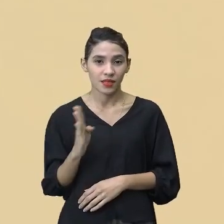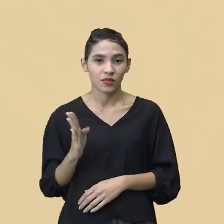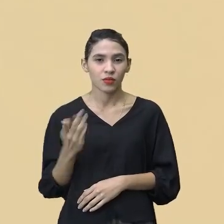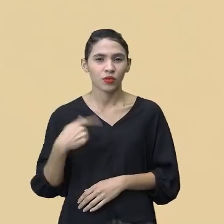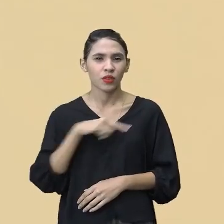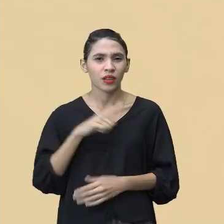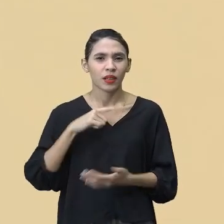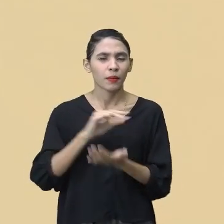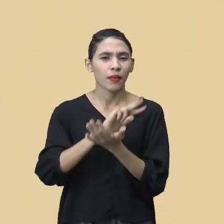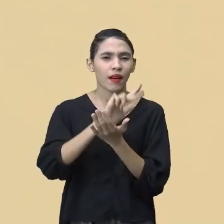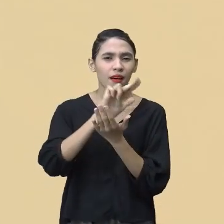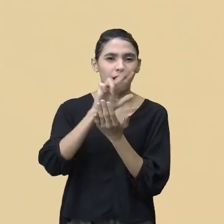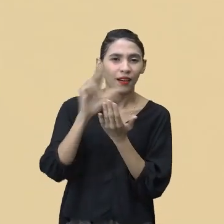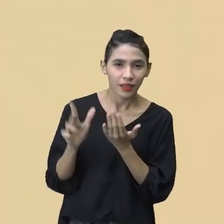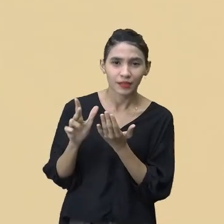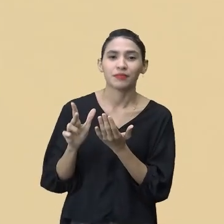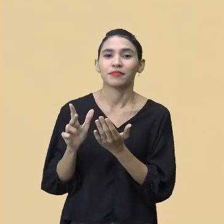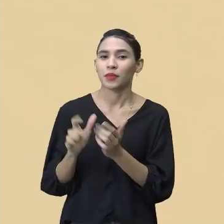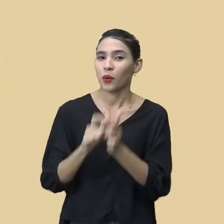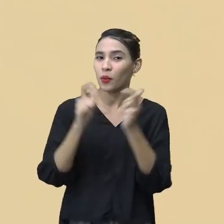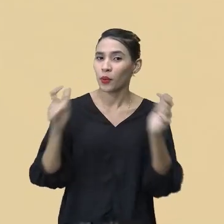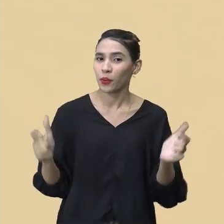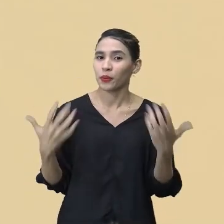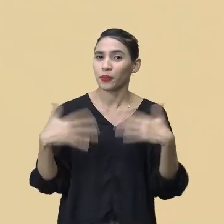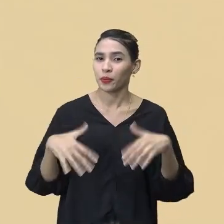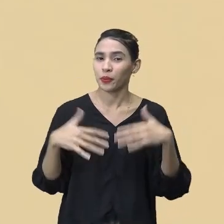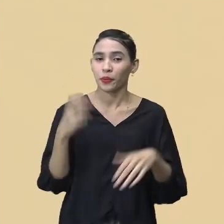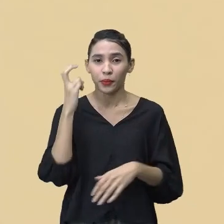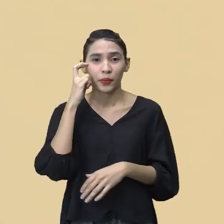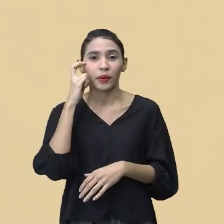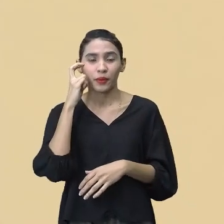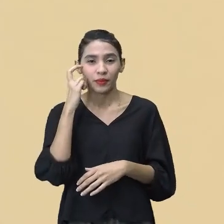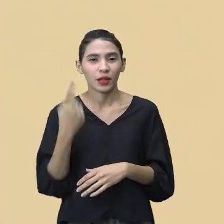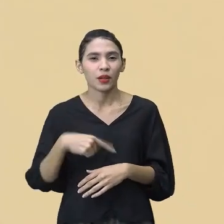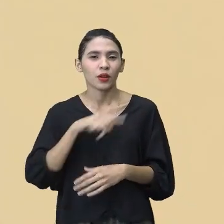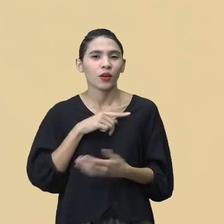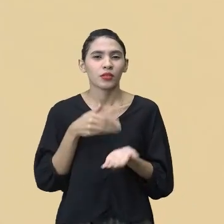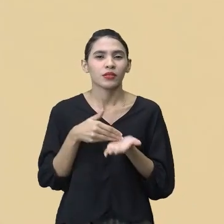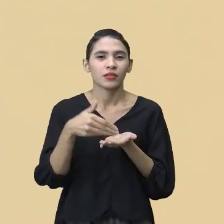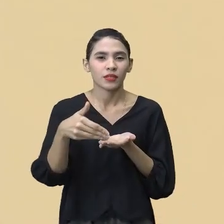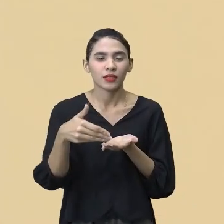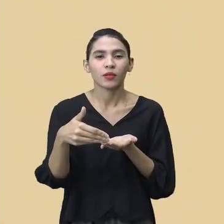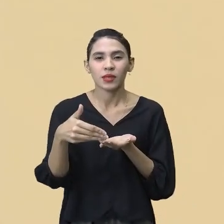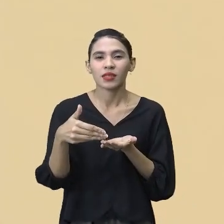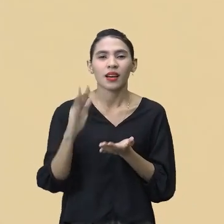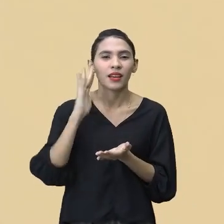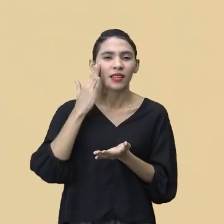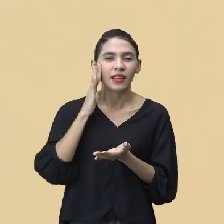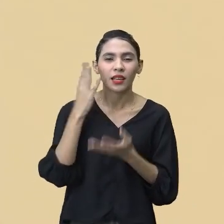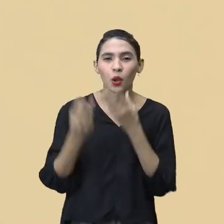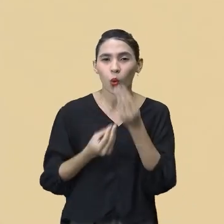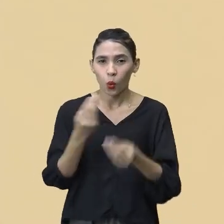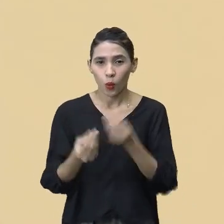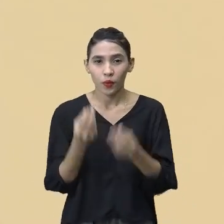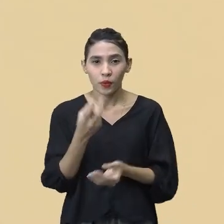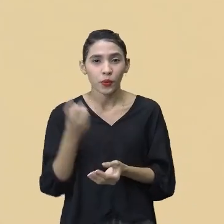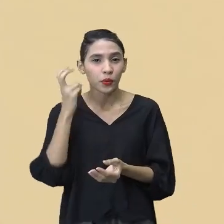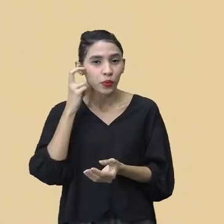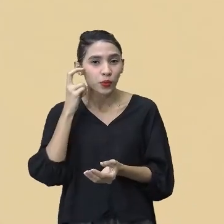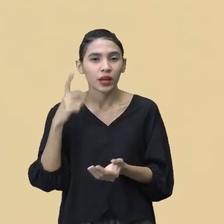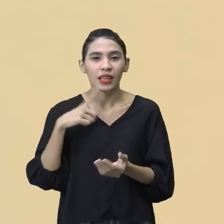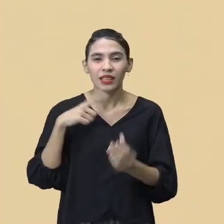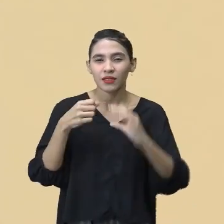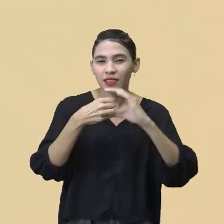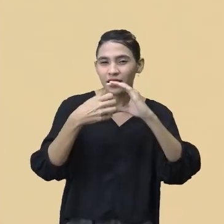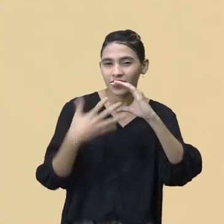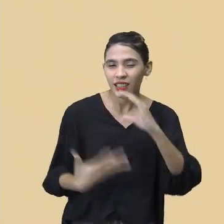uma diversidade cultural muito grande, né? Pra gente entender como que a nossa cultura, do jeito que é hoje, com todos esses